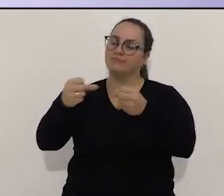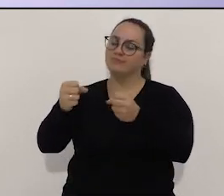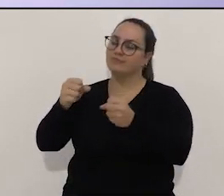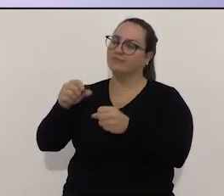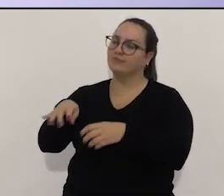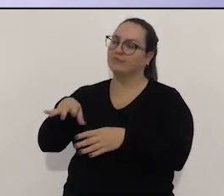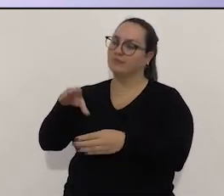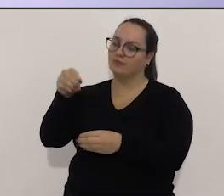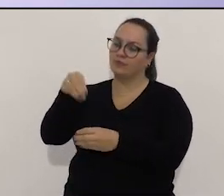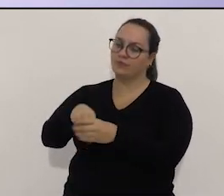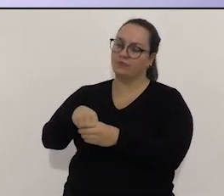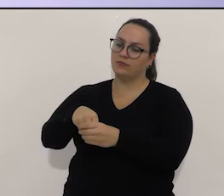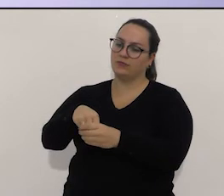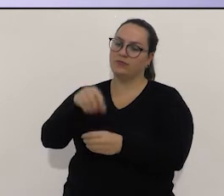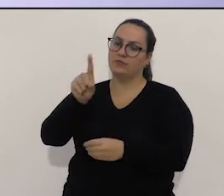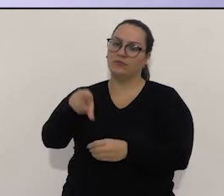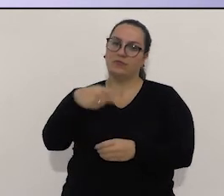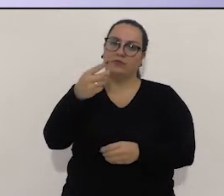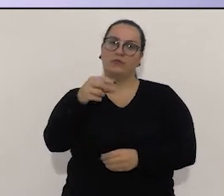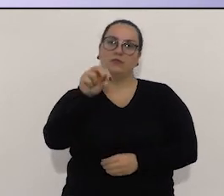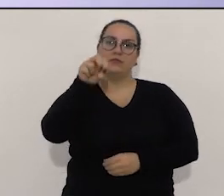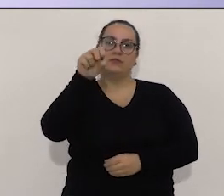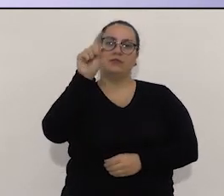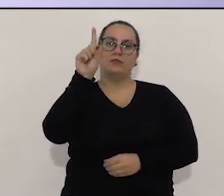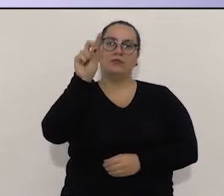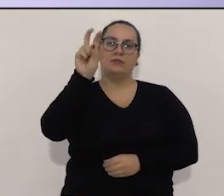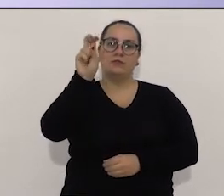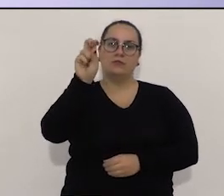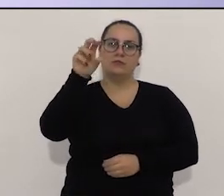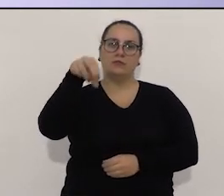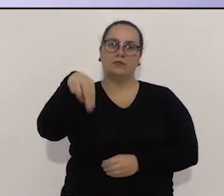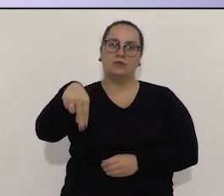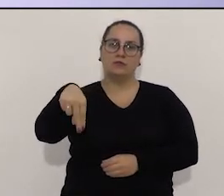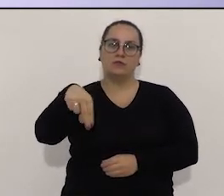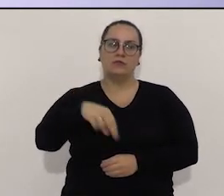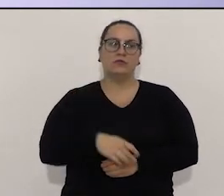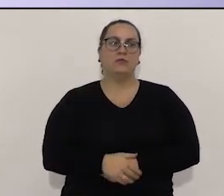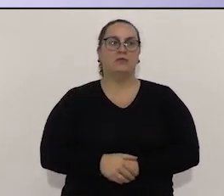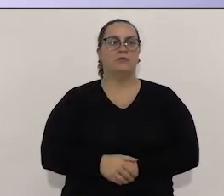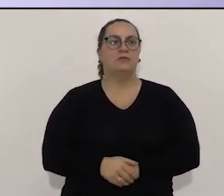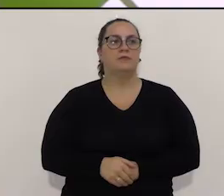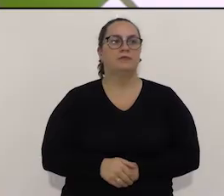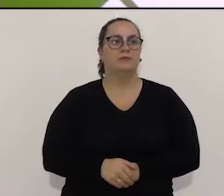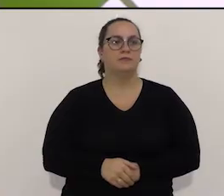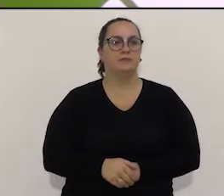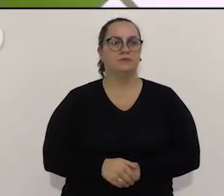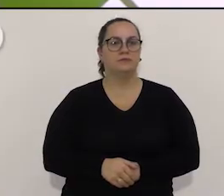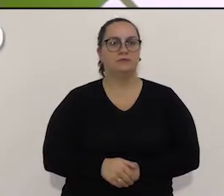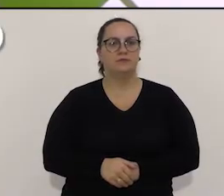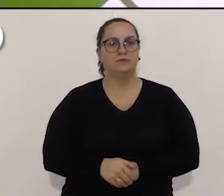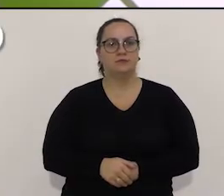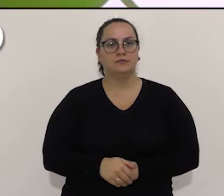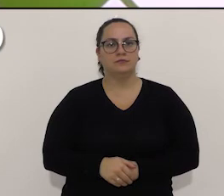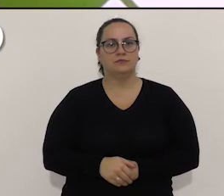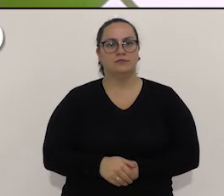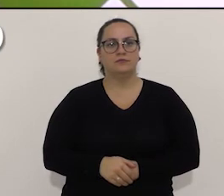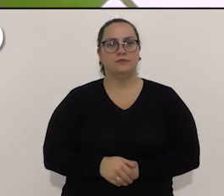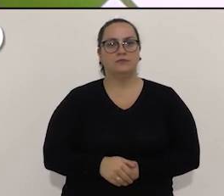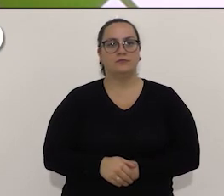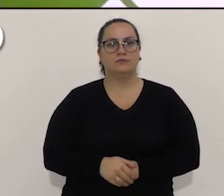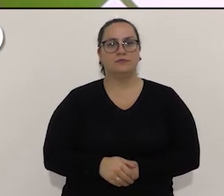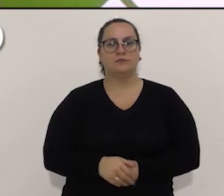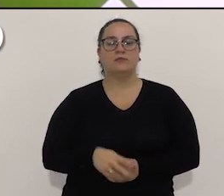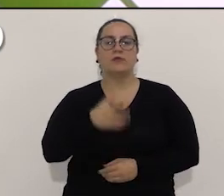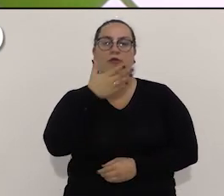aí o seu eleitor para as próximas eleições do dia 15 de novembro. Valendo a partir de agora, professor Sebastião. Muito bem,